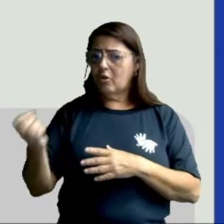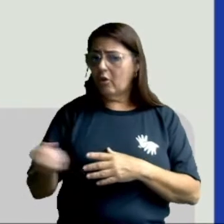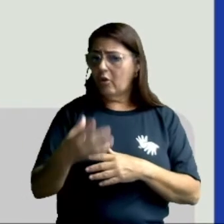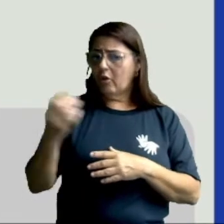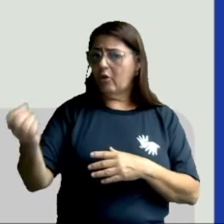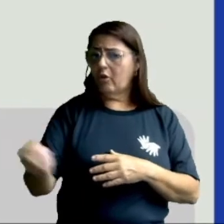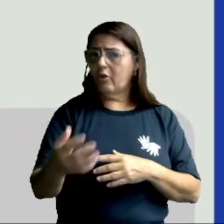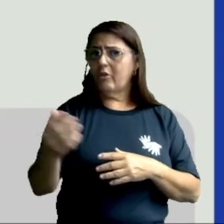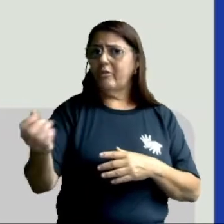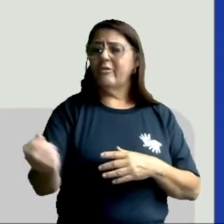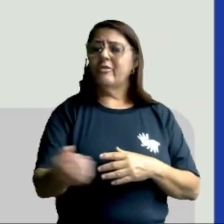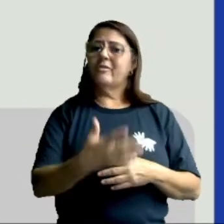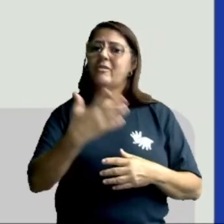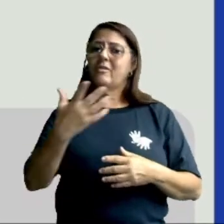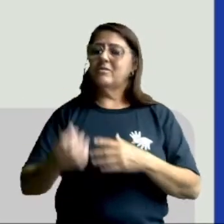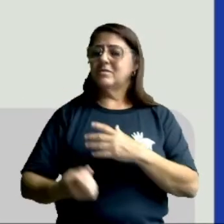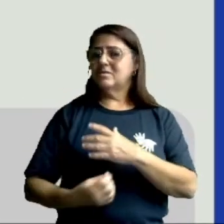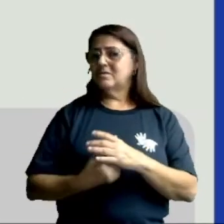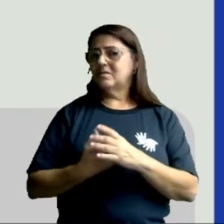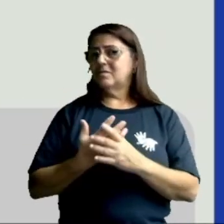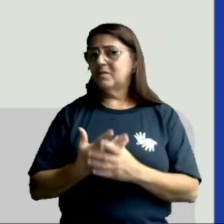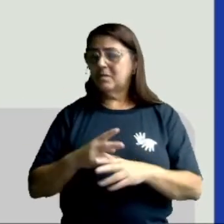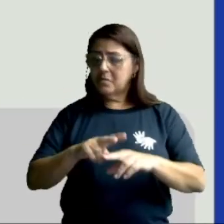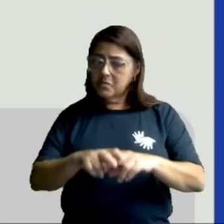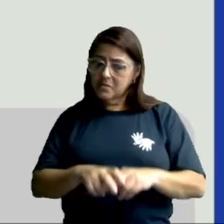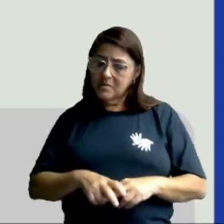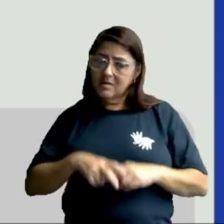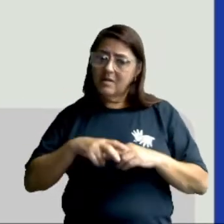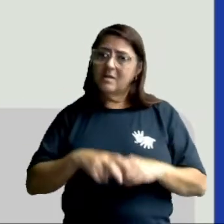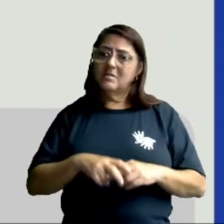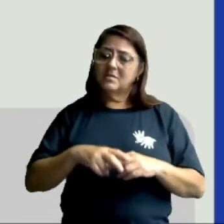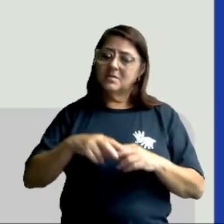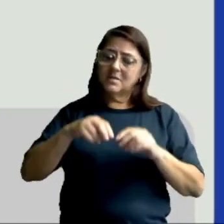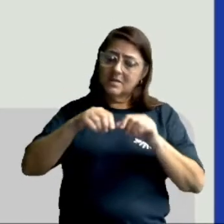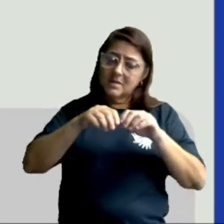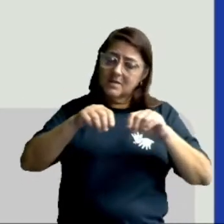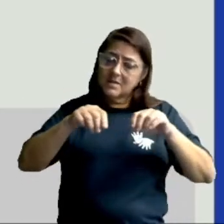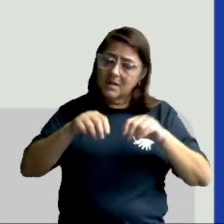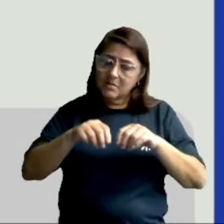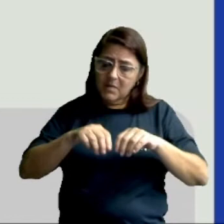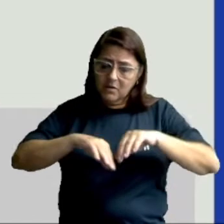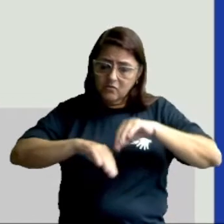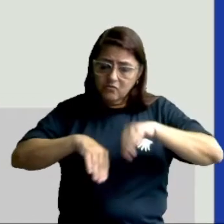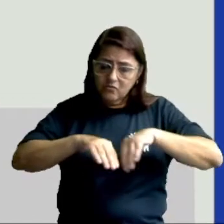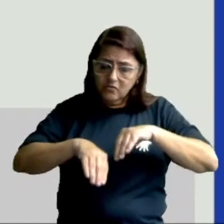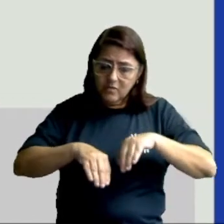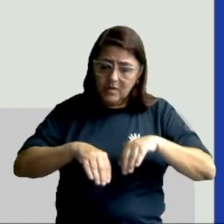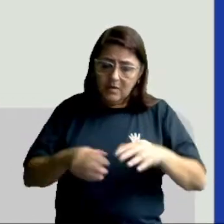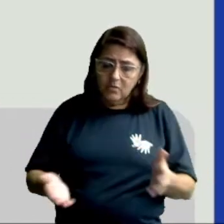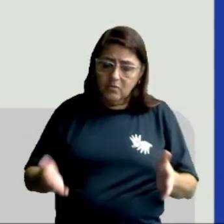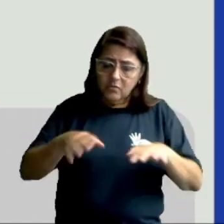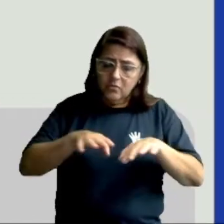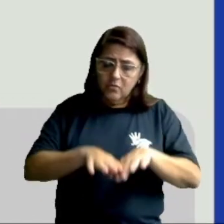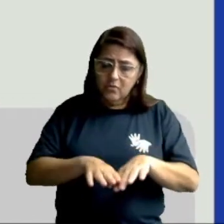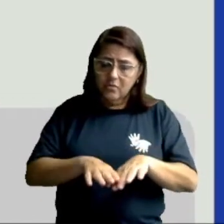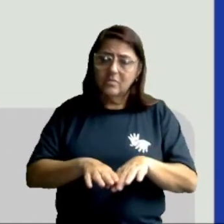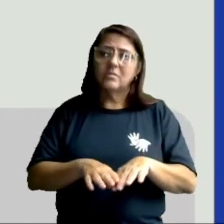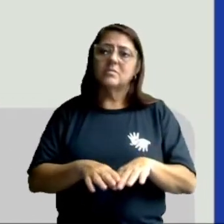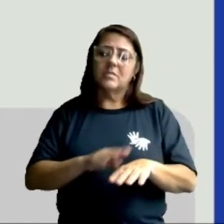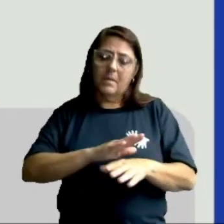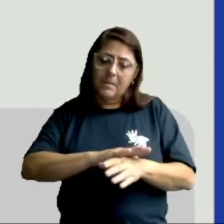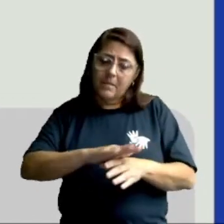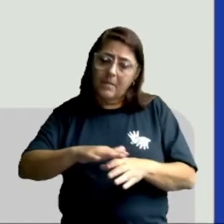plantas. Então, é a partir das sementes que as plantas nascem. Elas plantadas em terra,